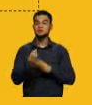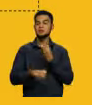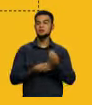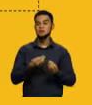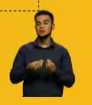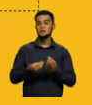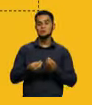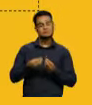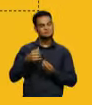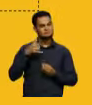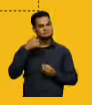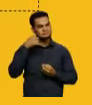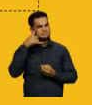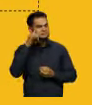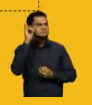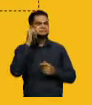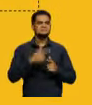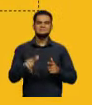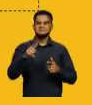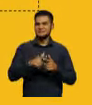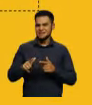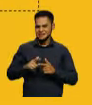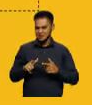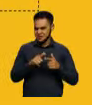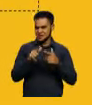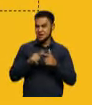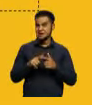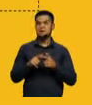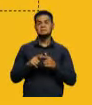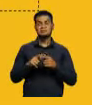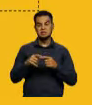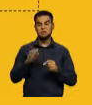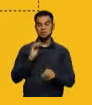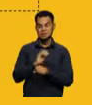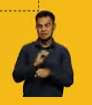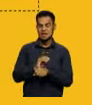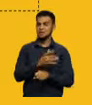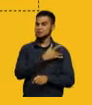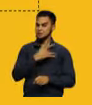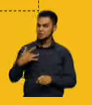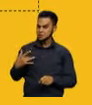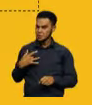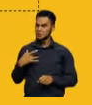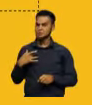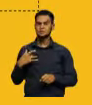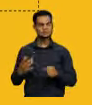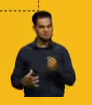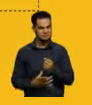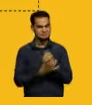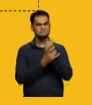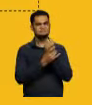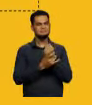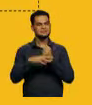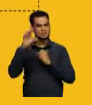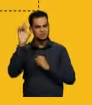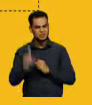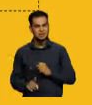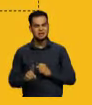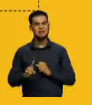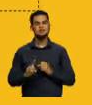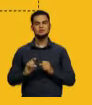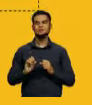vulnerabilidades, cuidados com a saúde, empoderamento, exercício dos direitos e enfrentamento das